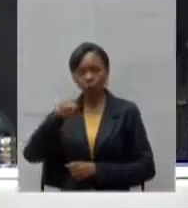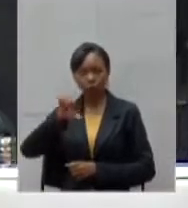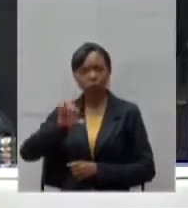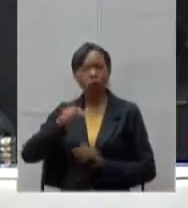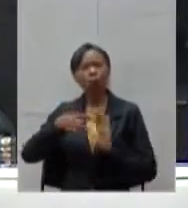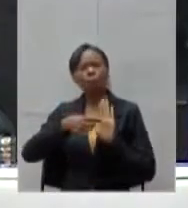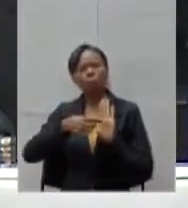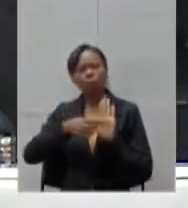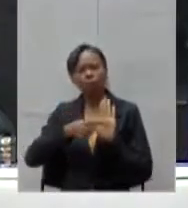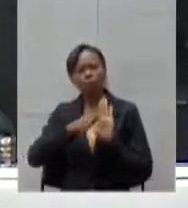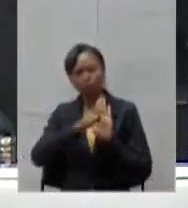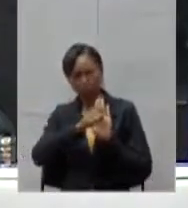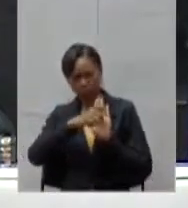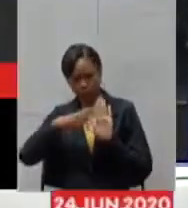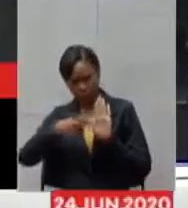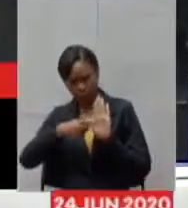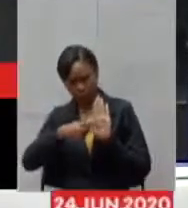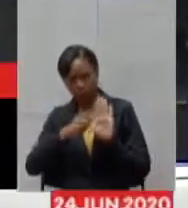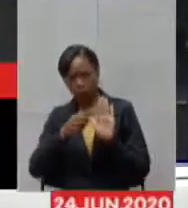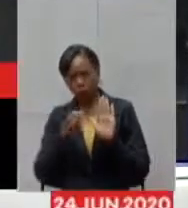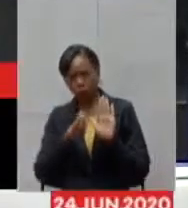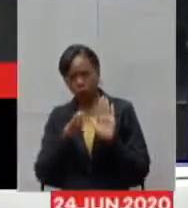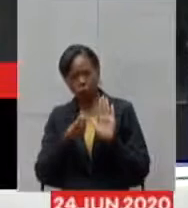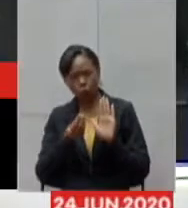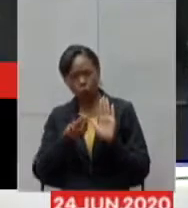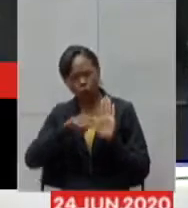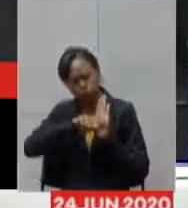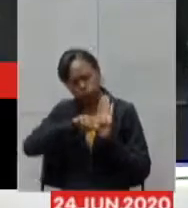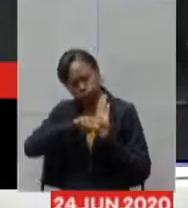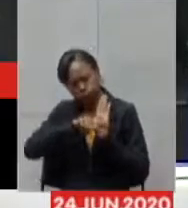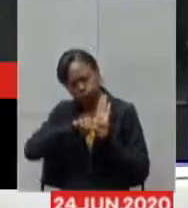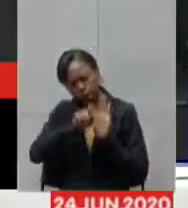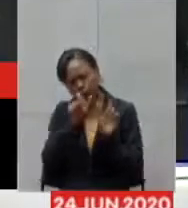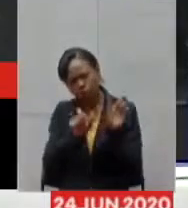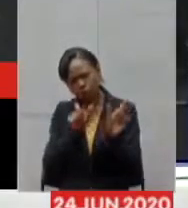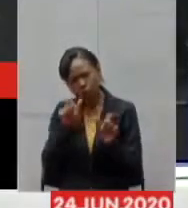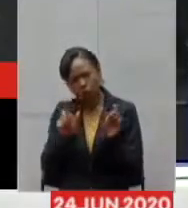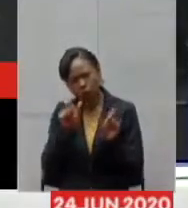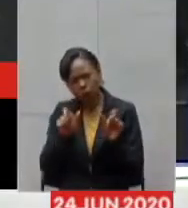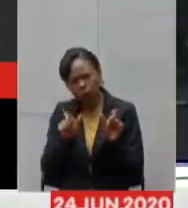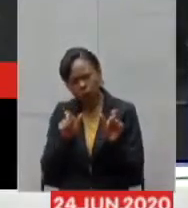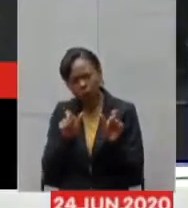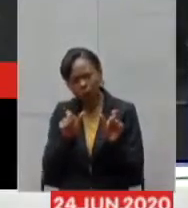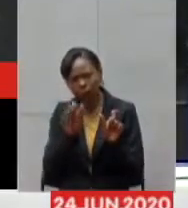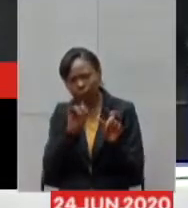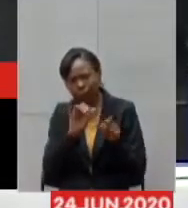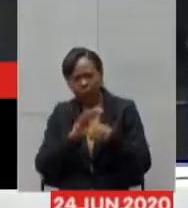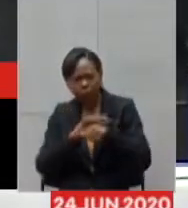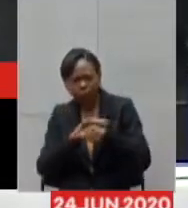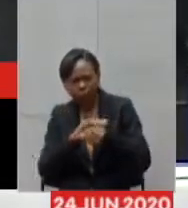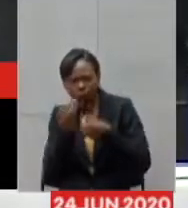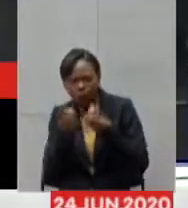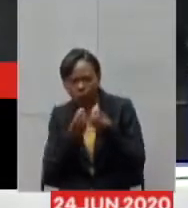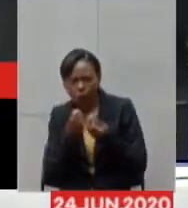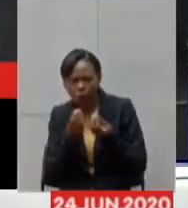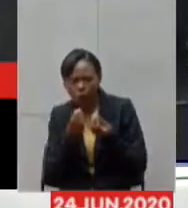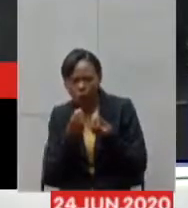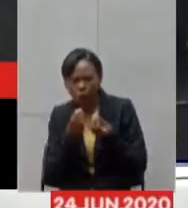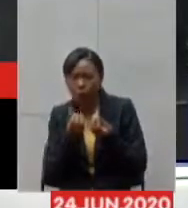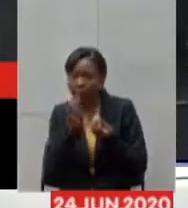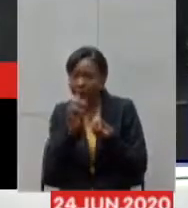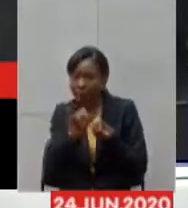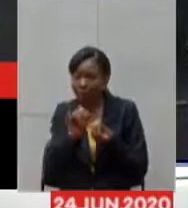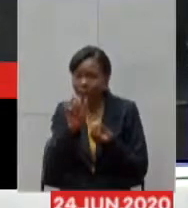que nós temos, da pessoa que está se testando no aplicativo. Caso essa pessoa tenha algum